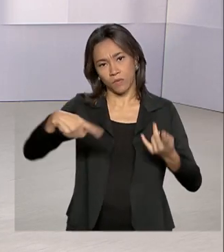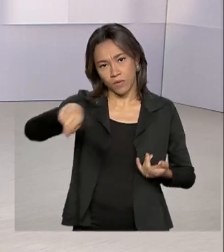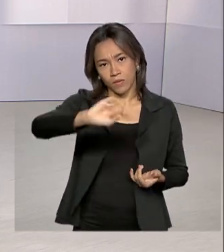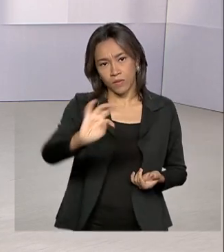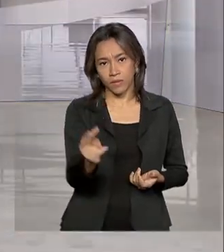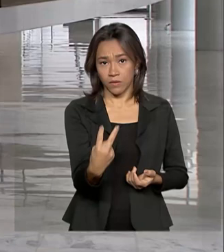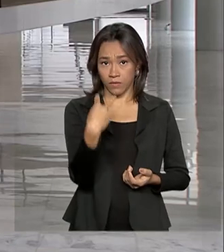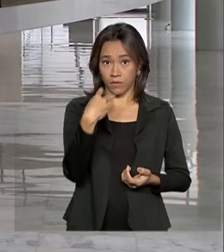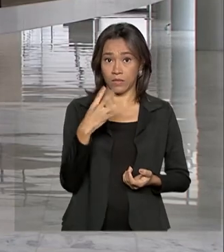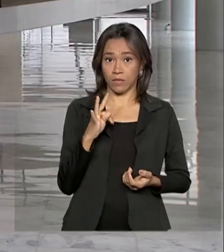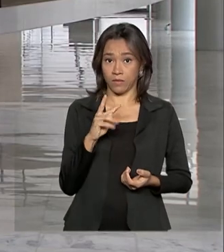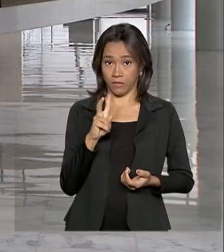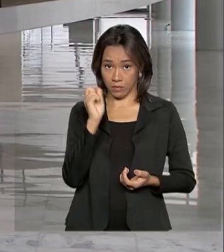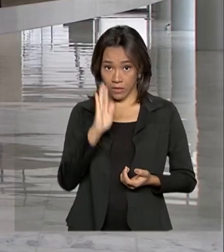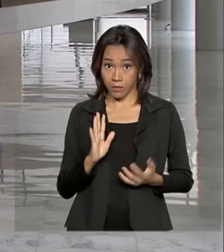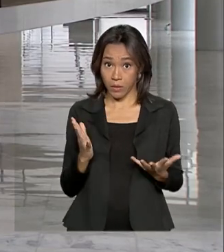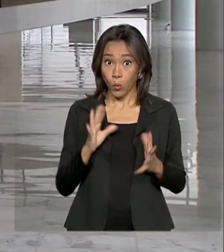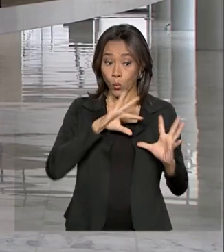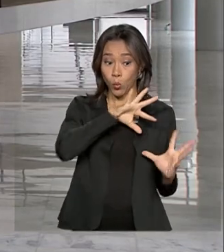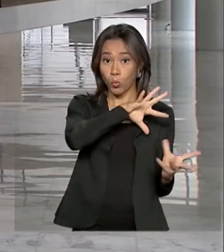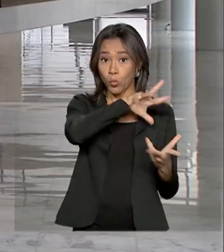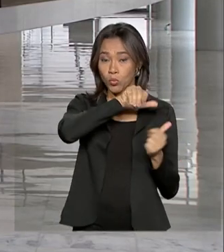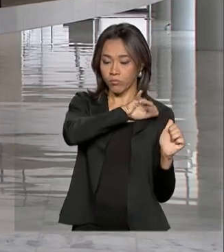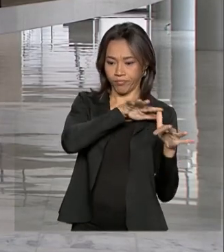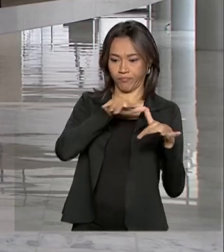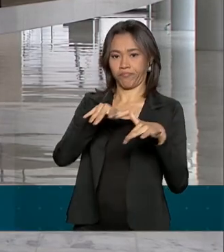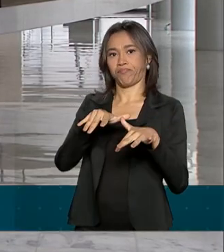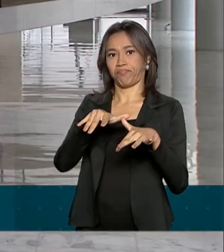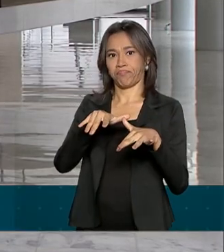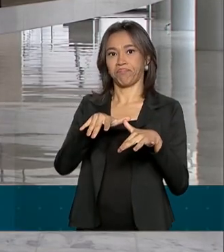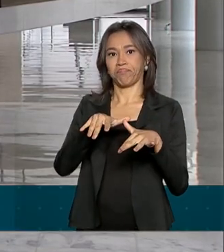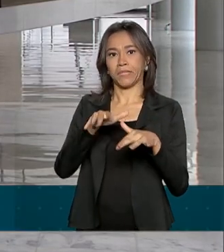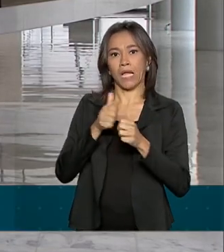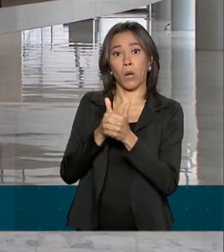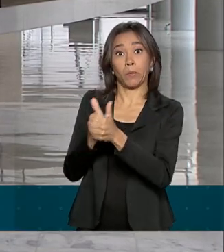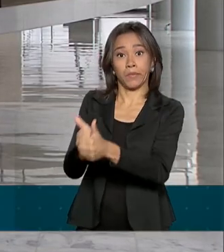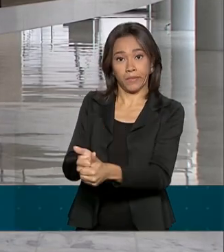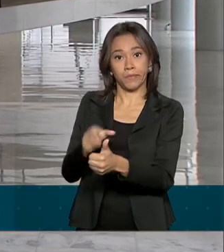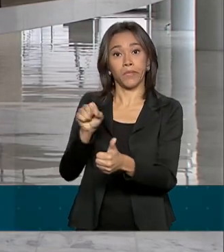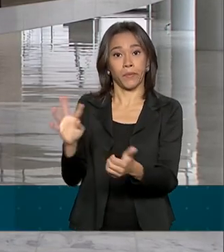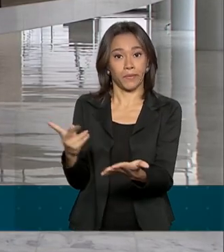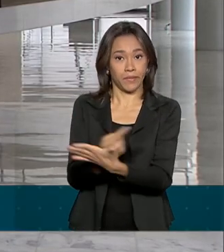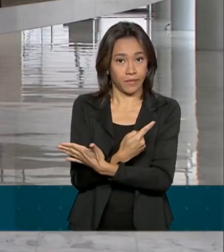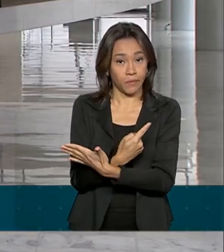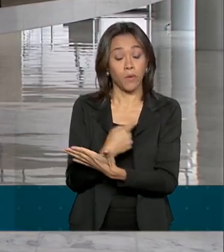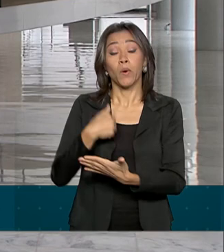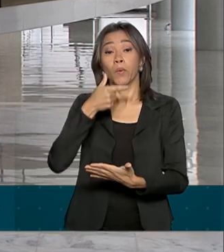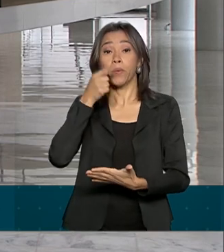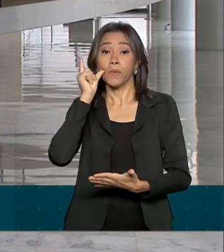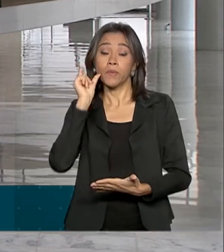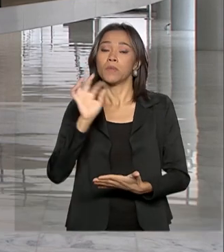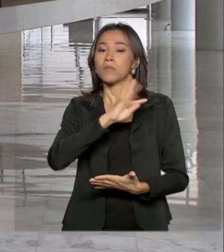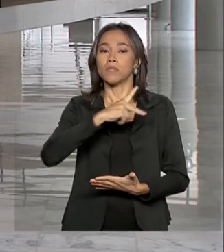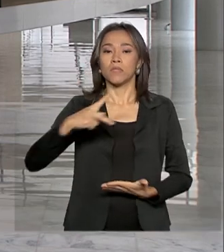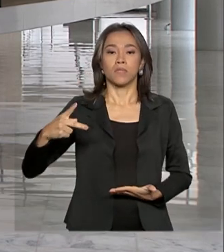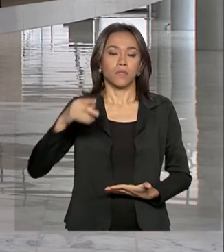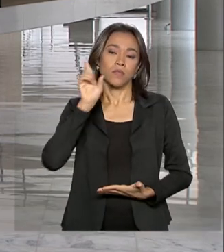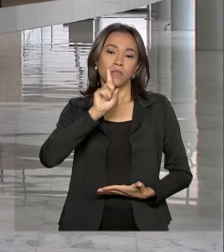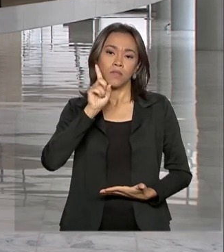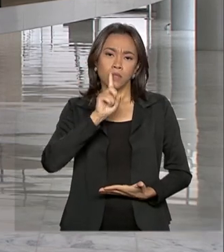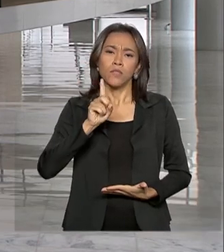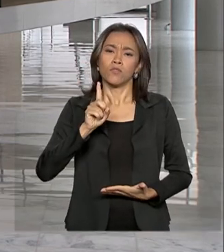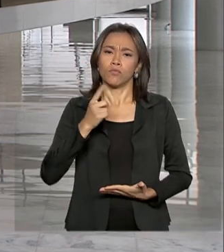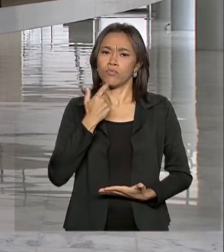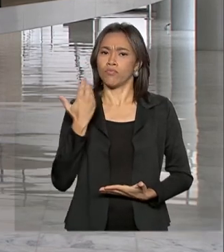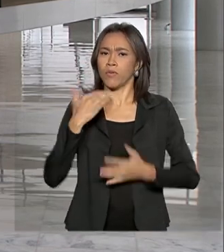aqui na TV Brasil. Pois é, o mundo inteiro está acompanhando essa história. Ontem, o presidente Donald Trump fez um pronunciamento e disse que não